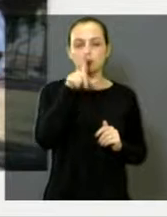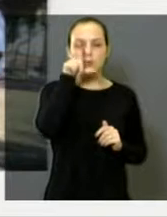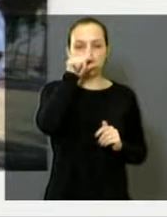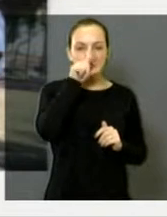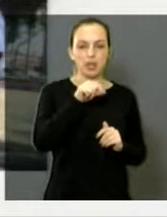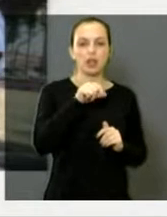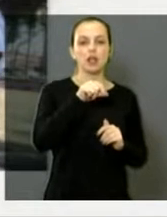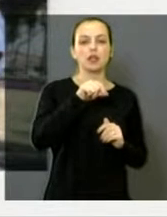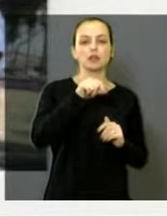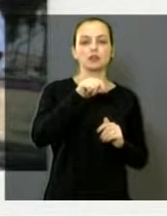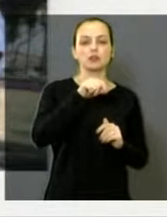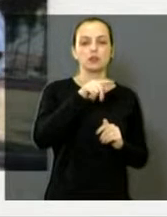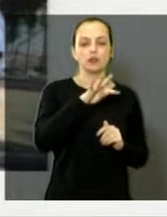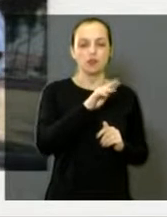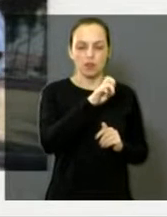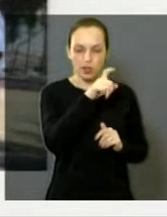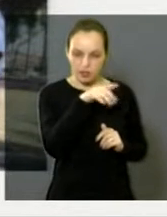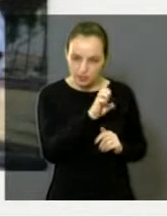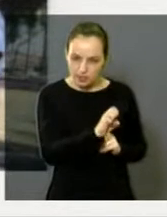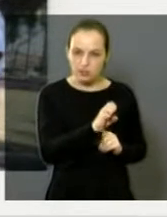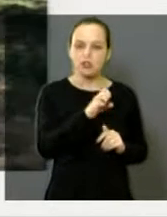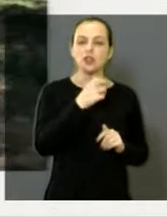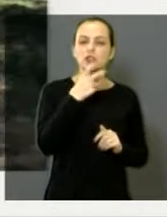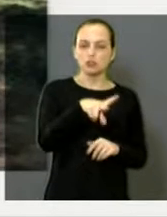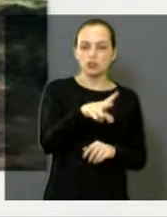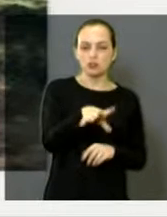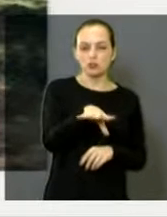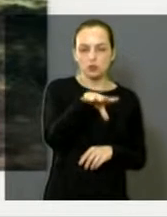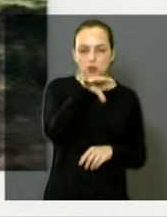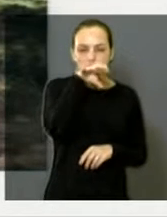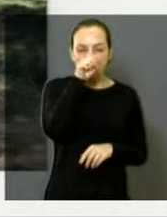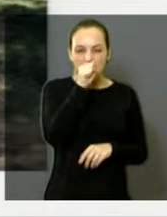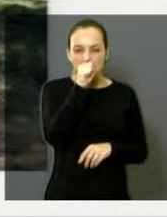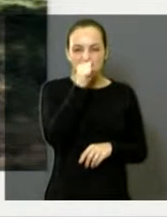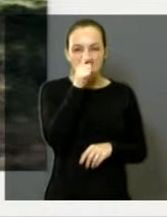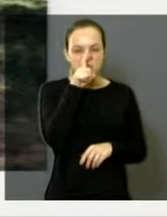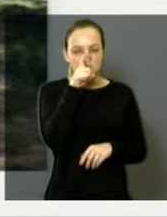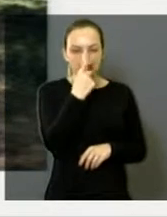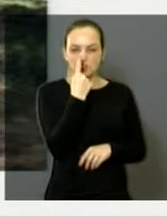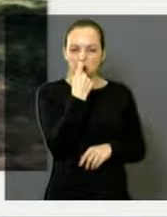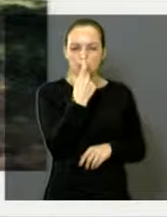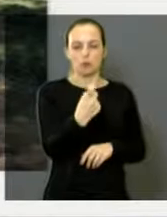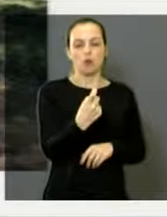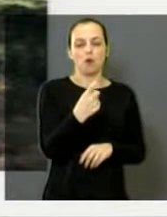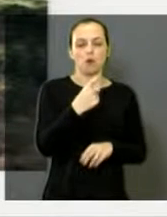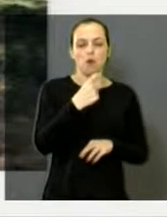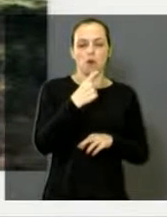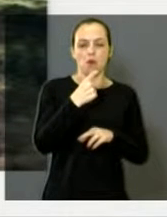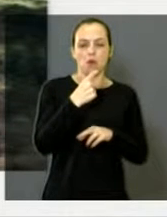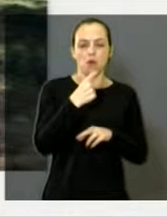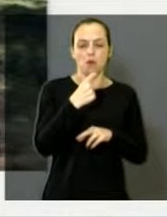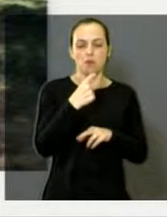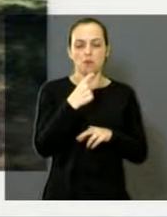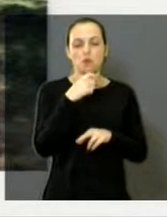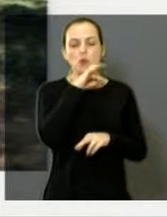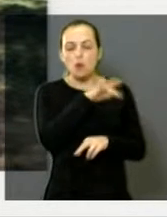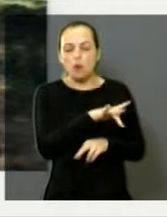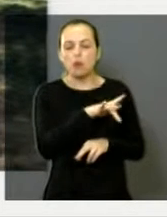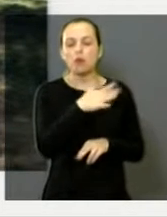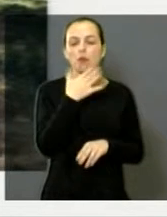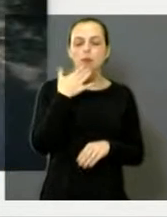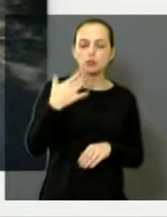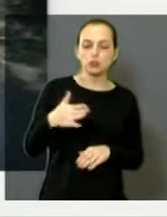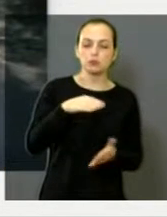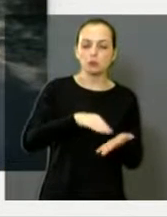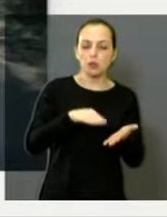o mau cheiro. Então, tem que pedir para o secretário de obras do meio ambiente